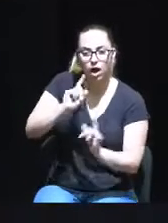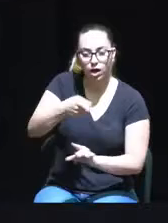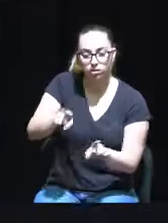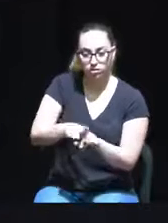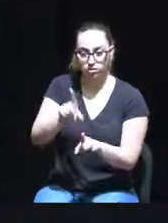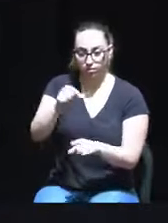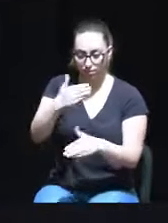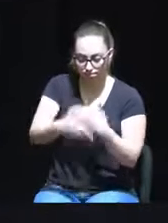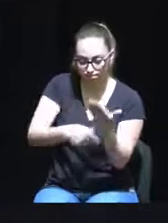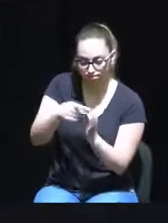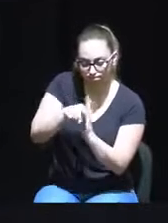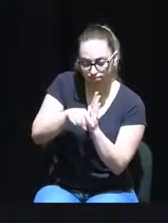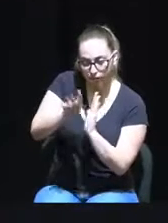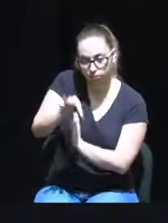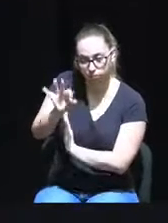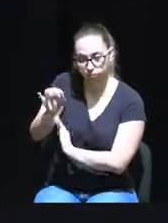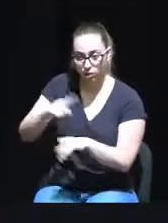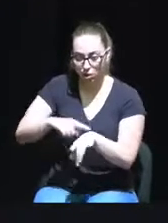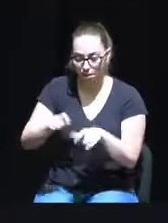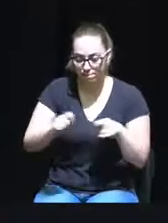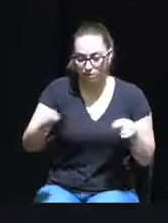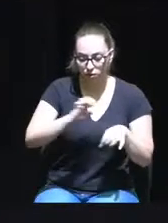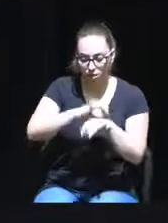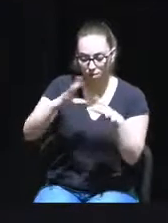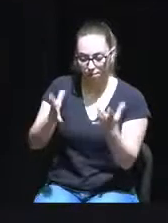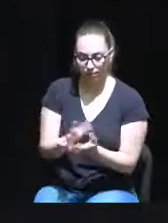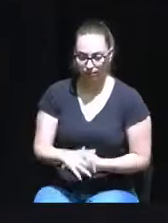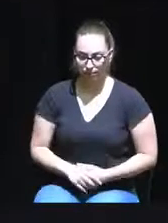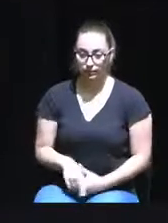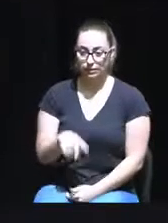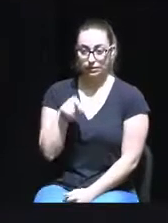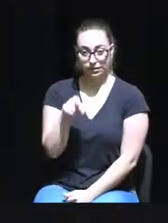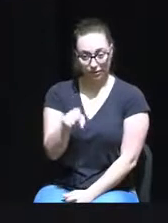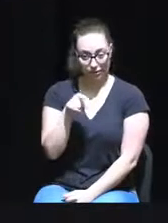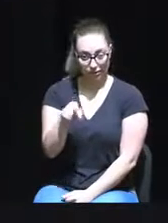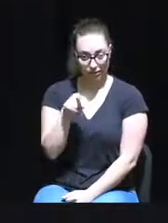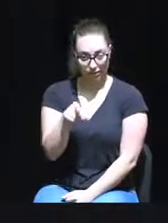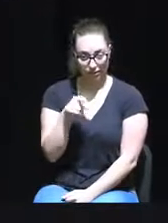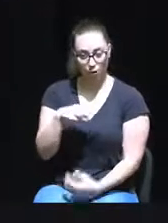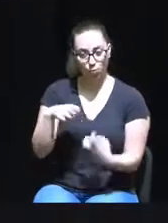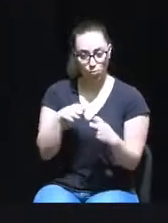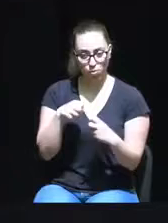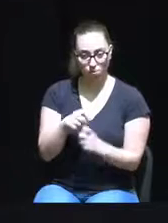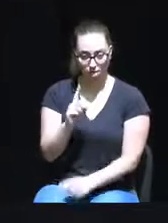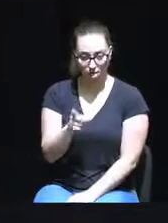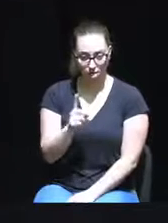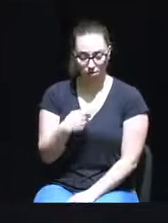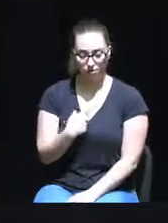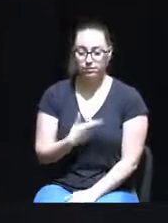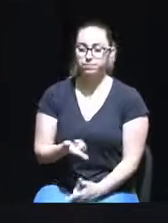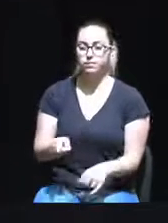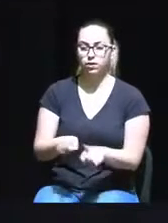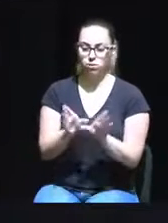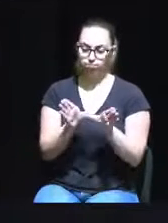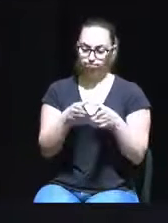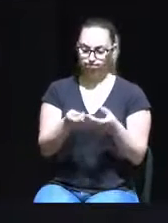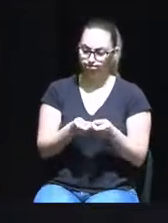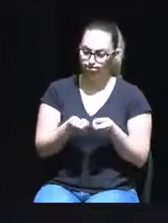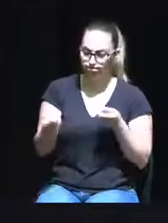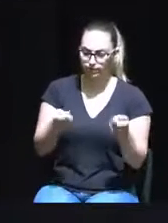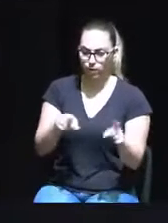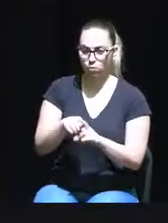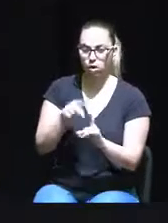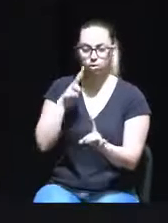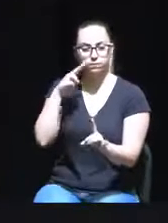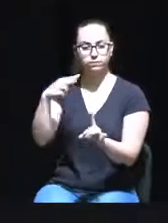prosseguidas, mesmo durante o período pandémico. E é aqui que bate o ponto. O Executivo vinha-se sustentando numa